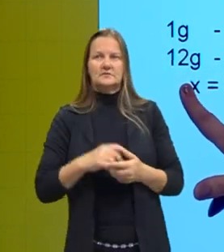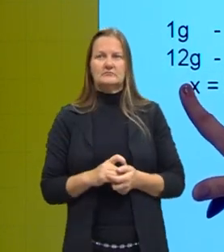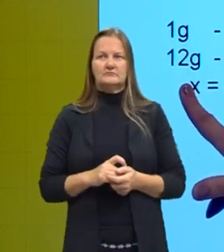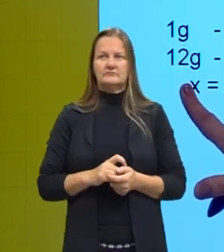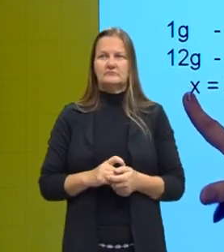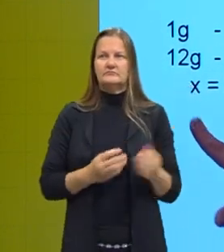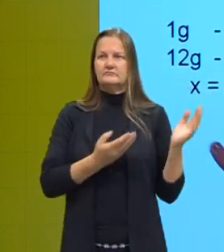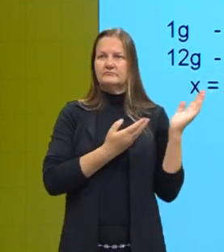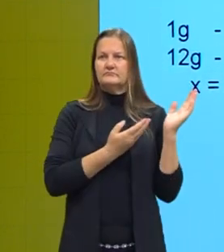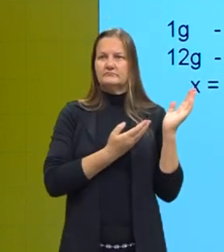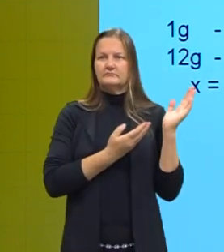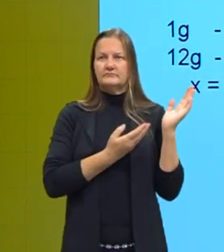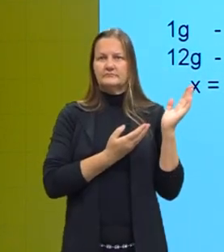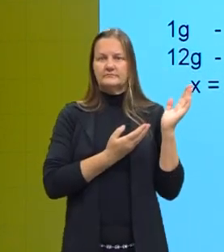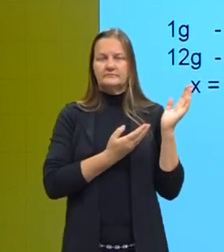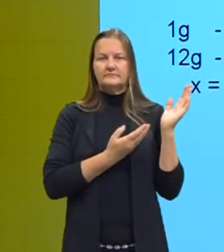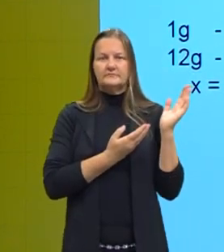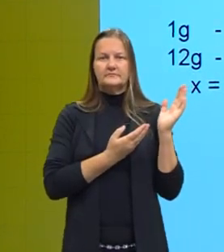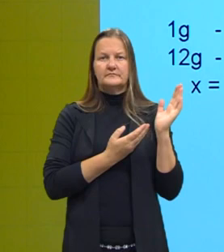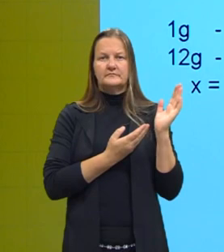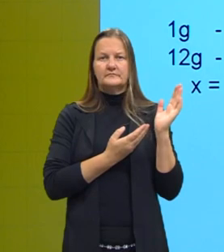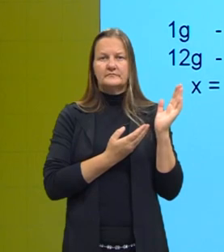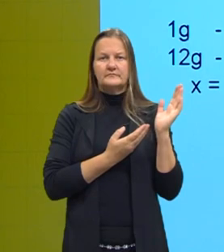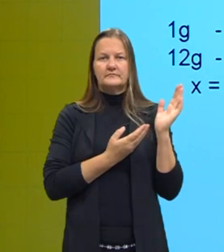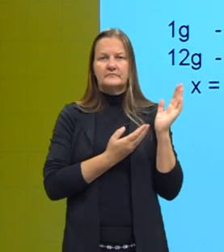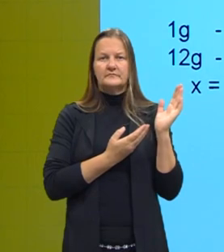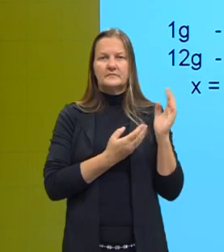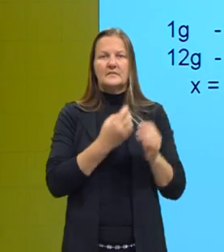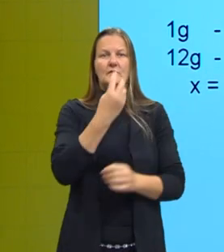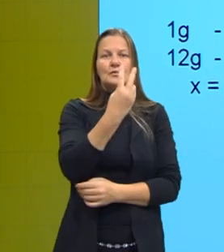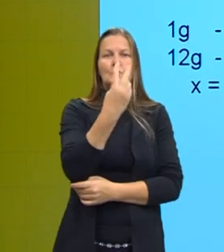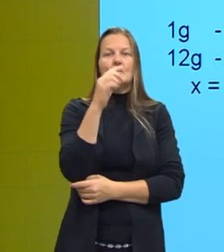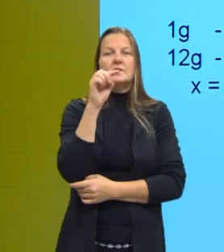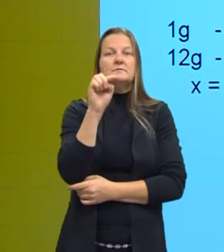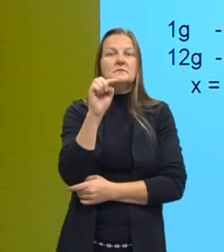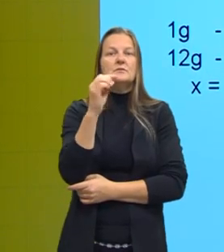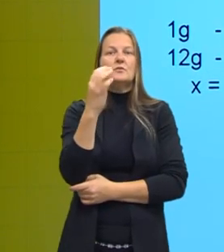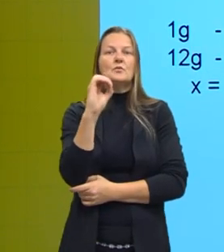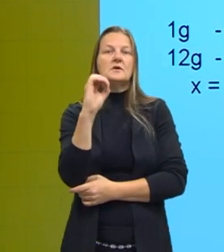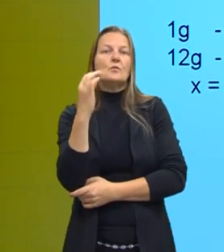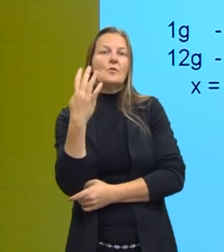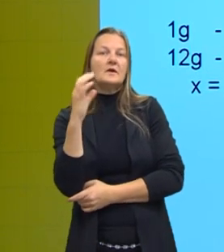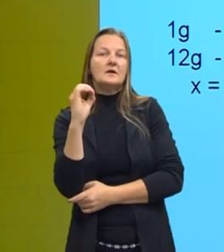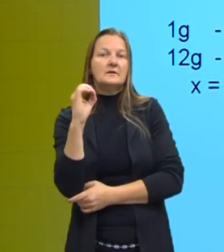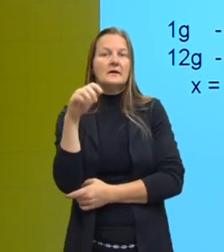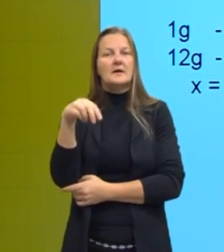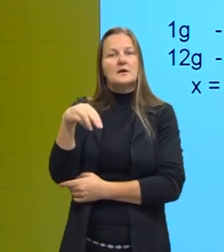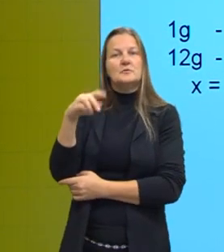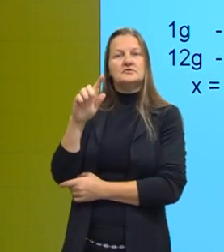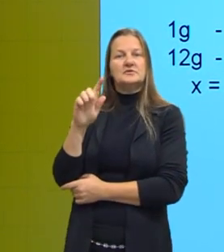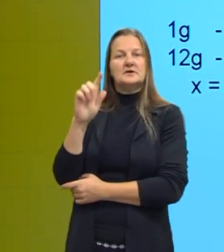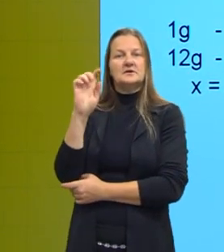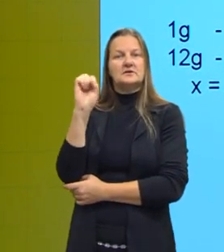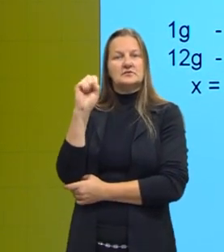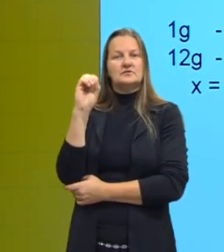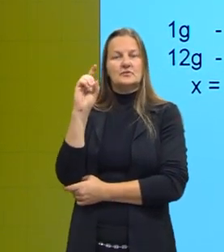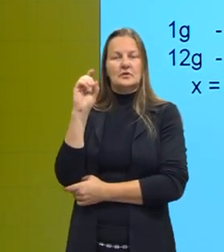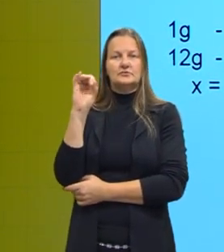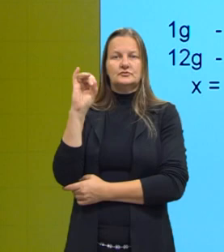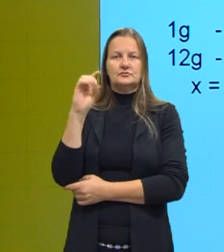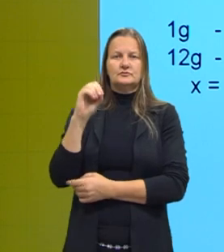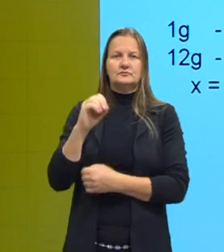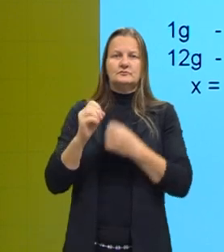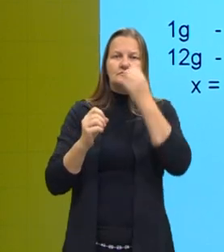redução que eu vou ter. Eu vou ter uma redução de 2.040 miligramas de sódio. Se eu trocar para gramas, para